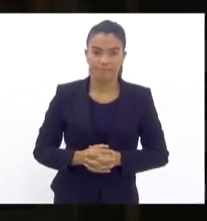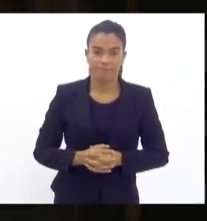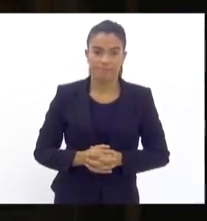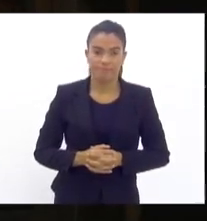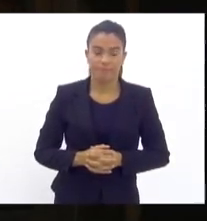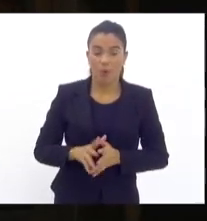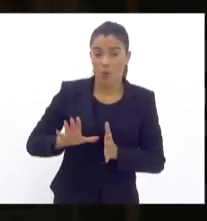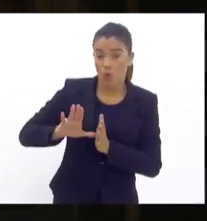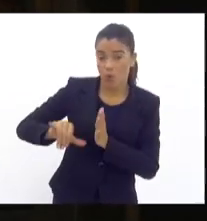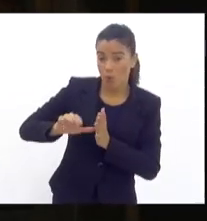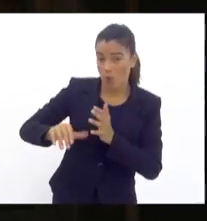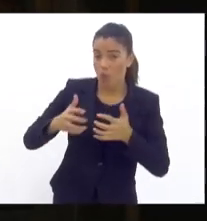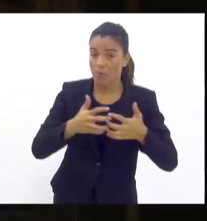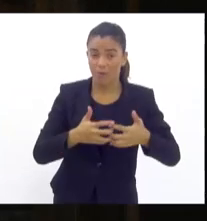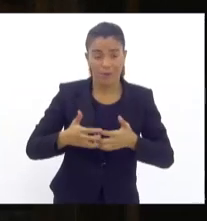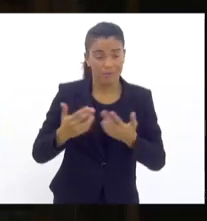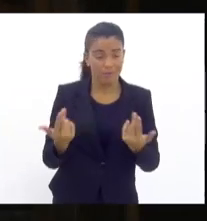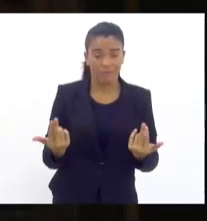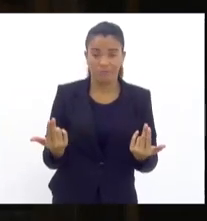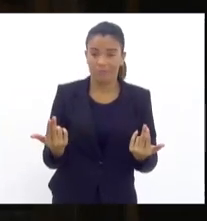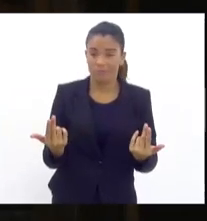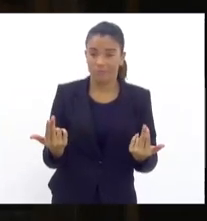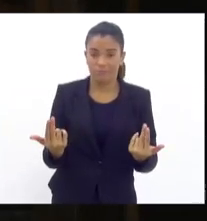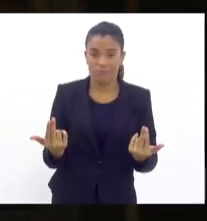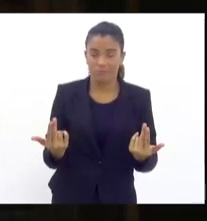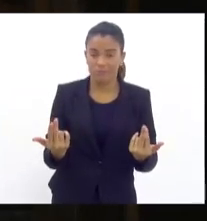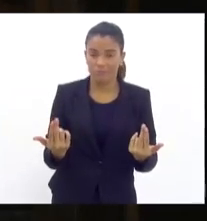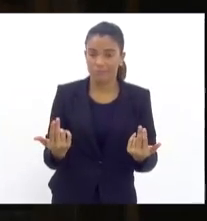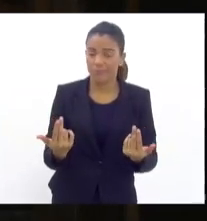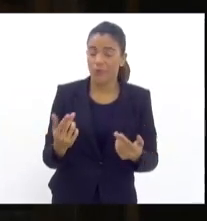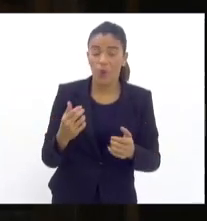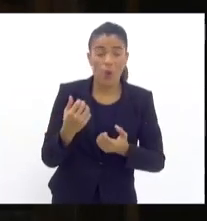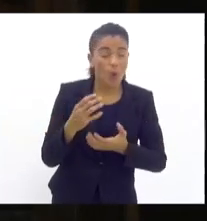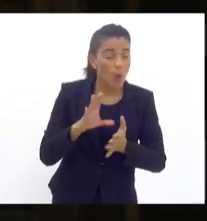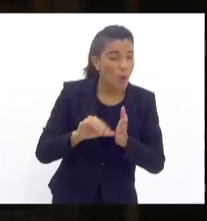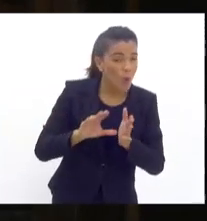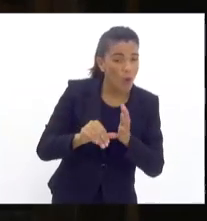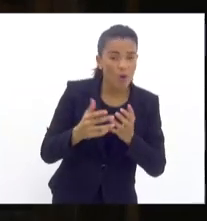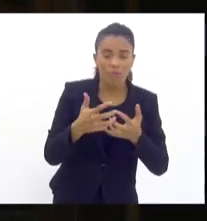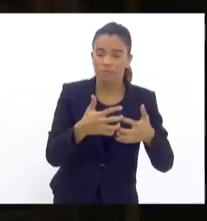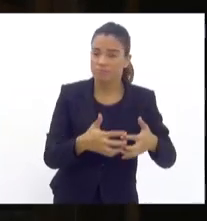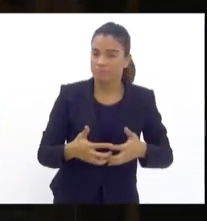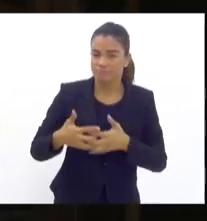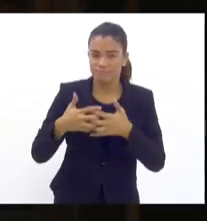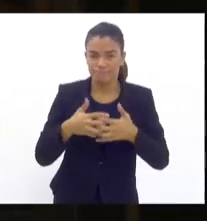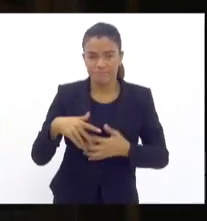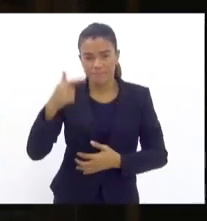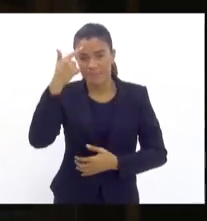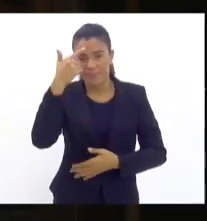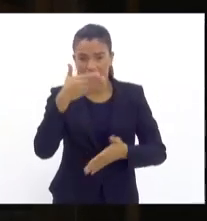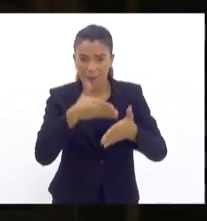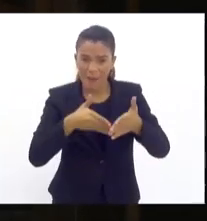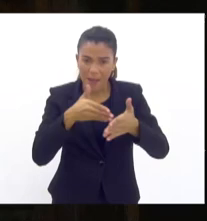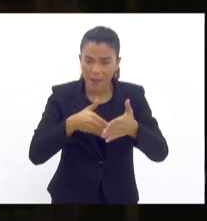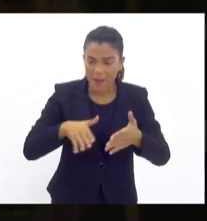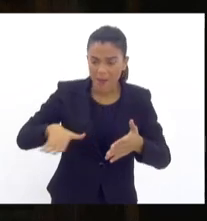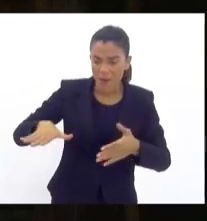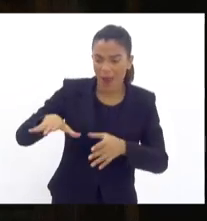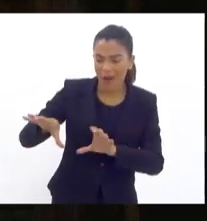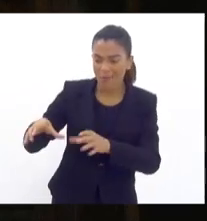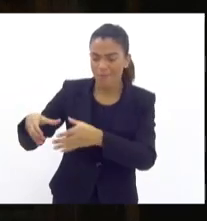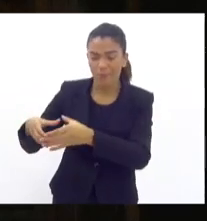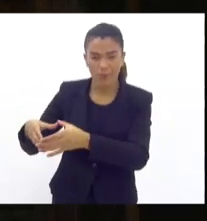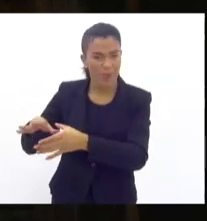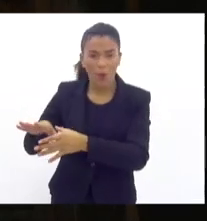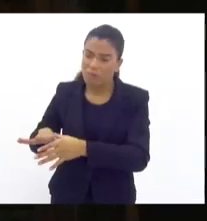O roubo de cargas é a mesma coisa. O roubo de cargas não se limita a uma circunscrição. Às vezes, nós temos